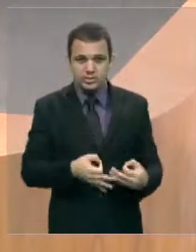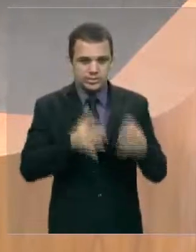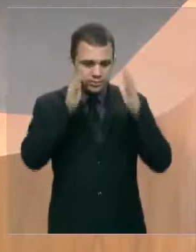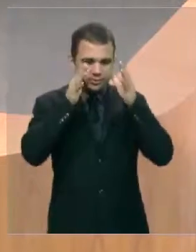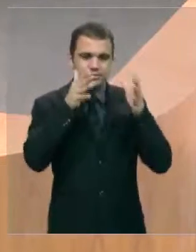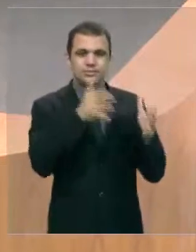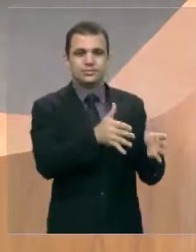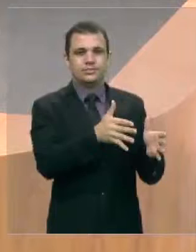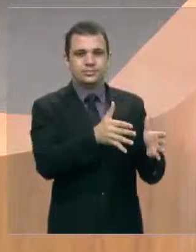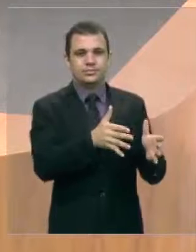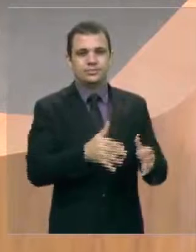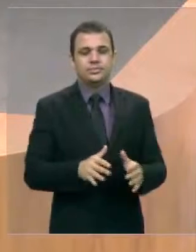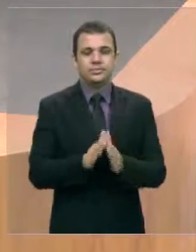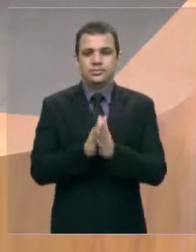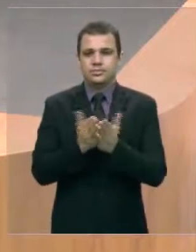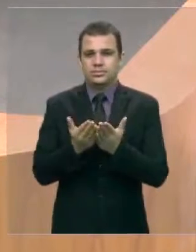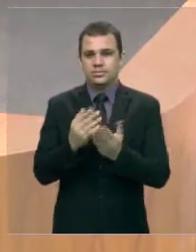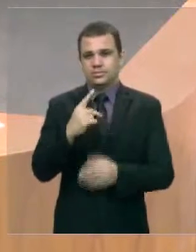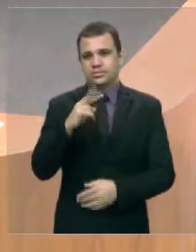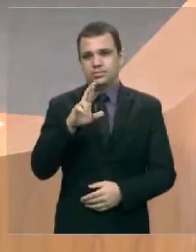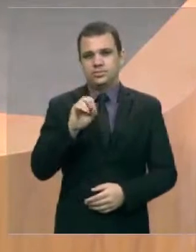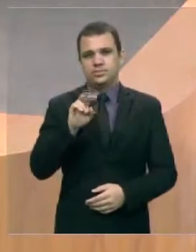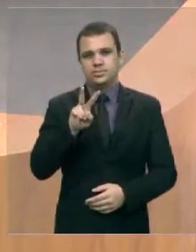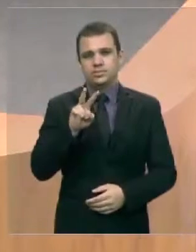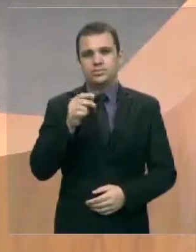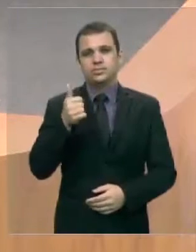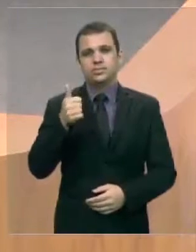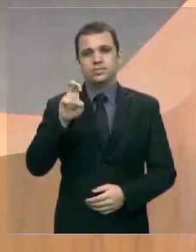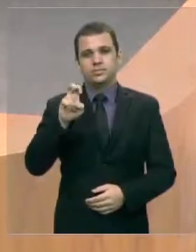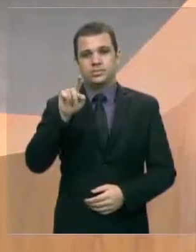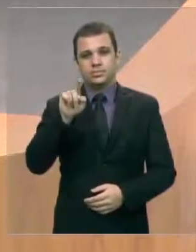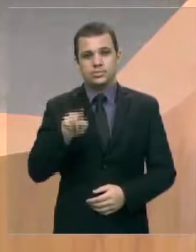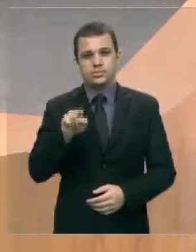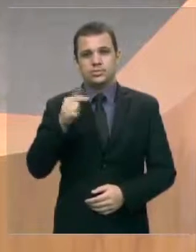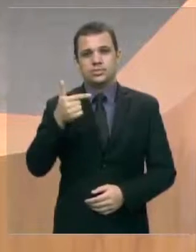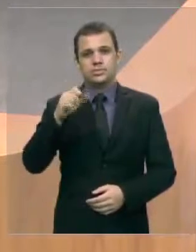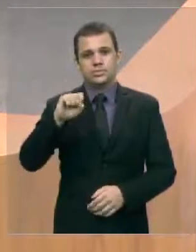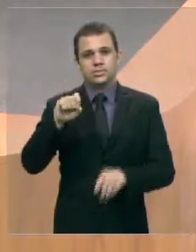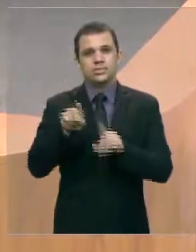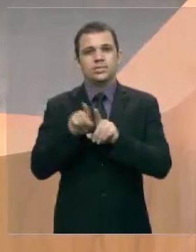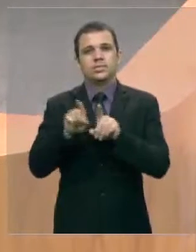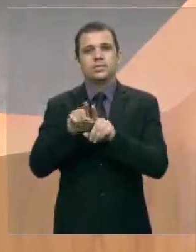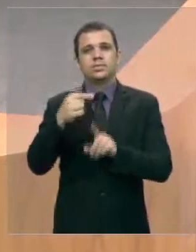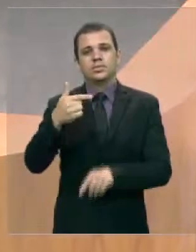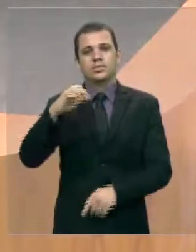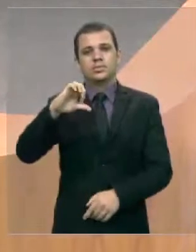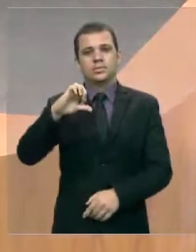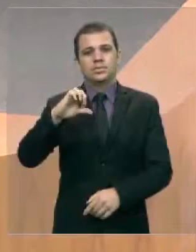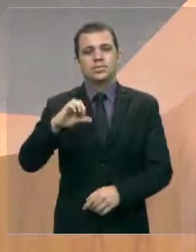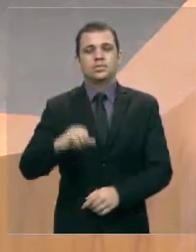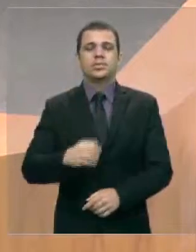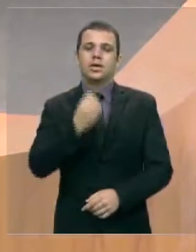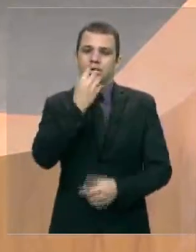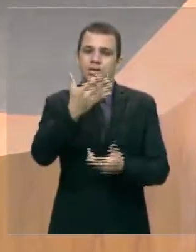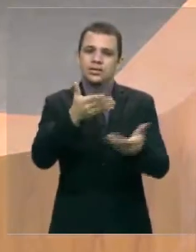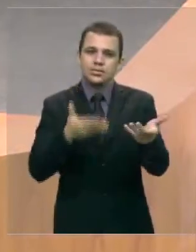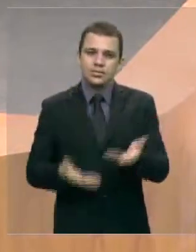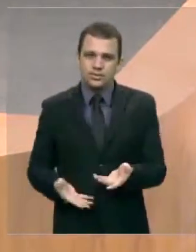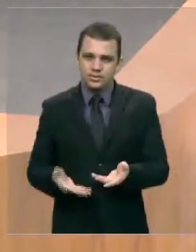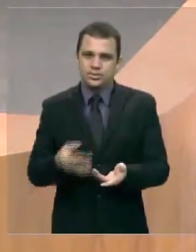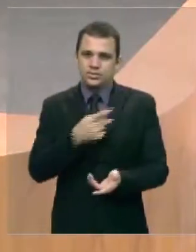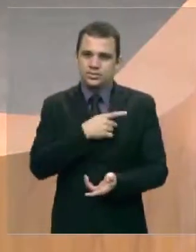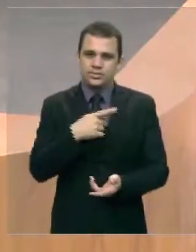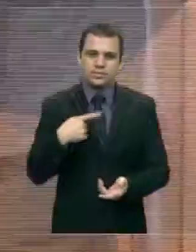15, versículos 28 e 29. Seja novamente bem-vindo, pastor Toniel, e estamos com saudade do Senhor.